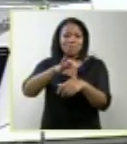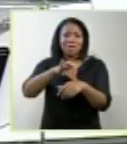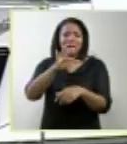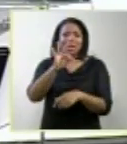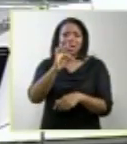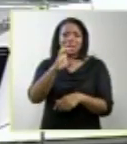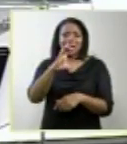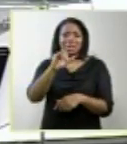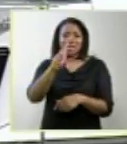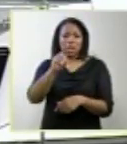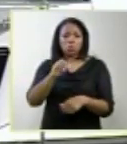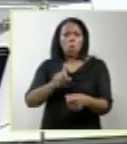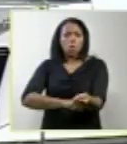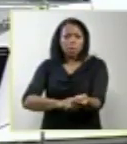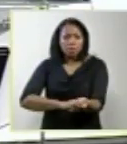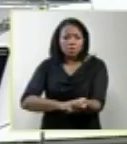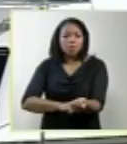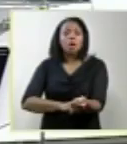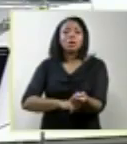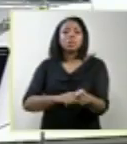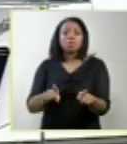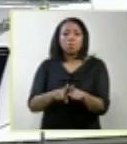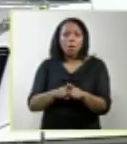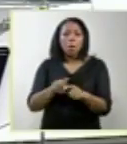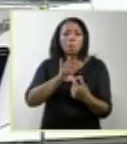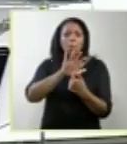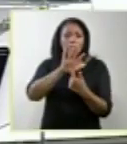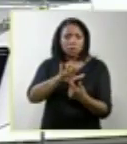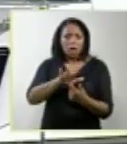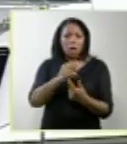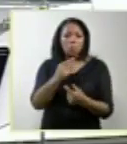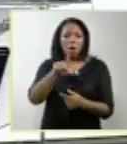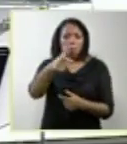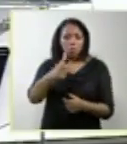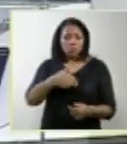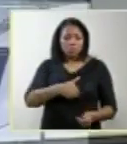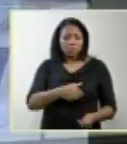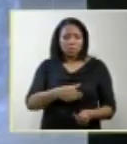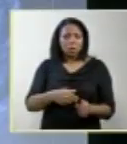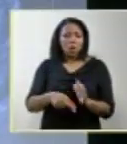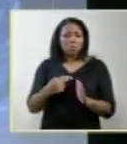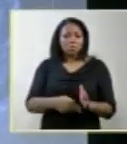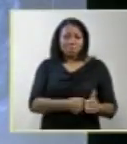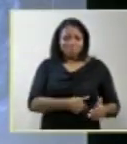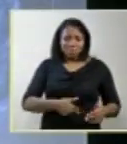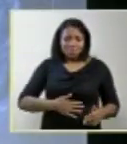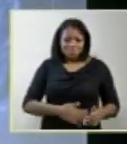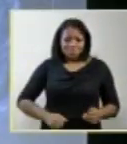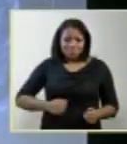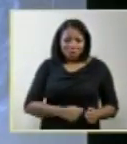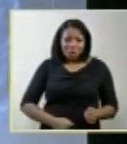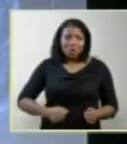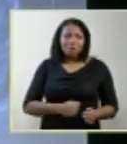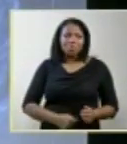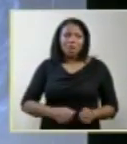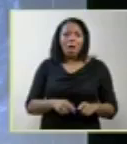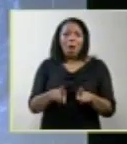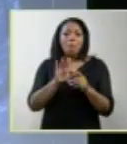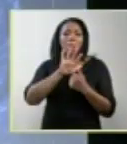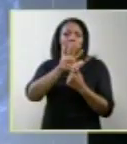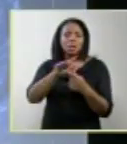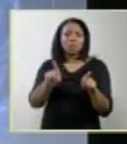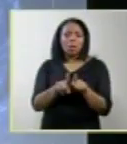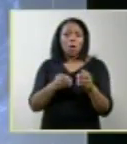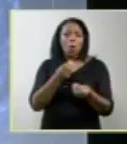deste feto, podemos baixar um pouquinho esse corte na ultrassonografia e identificar a região posterior do feto, como podemos ver